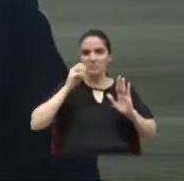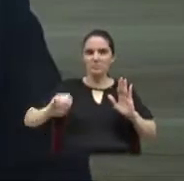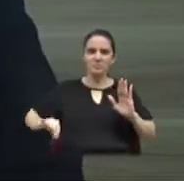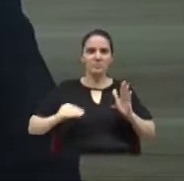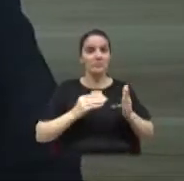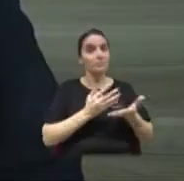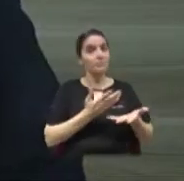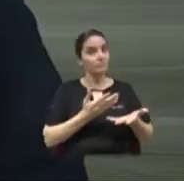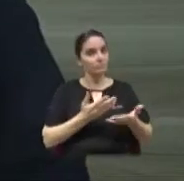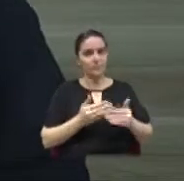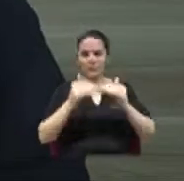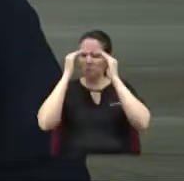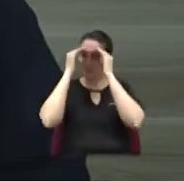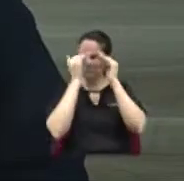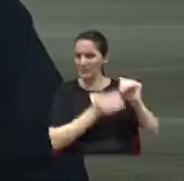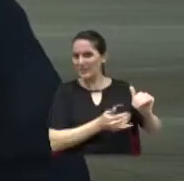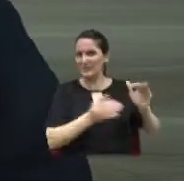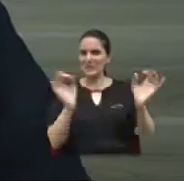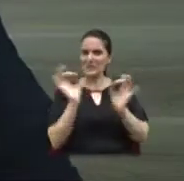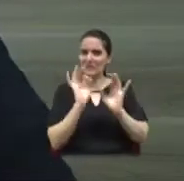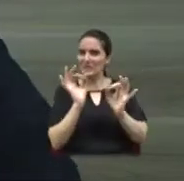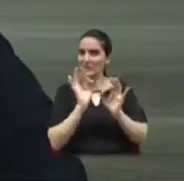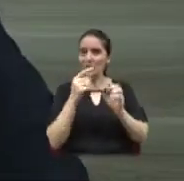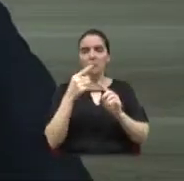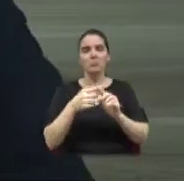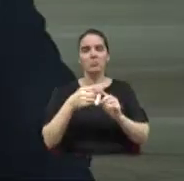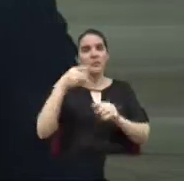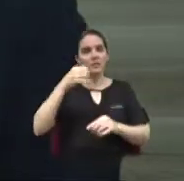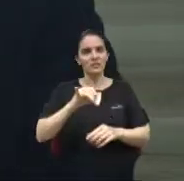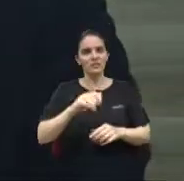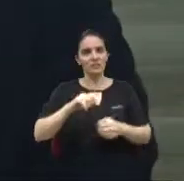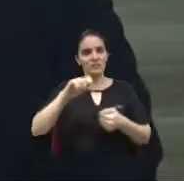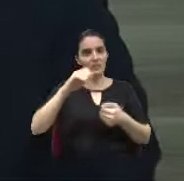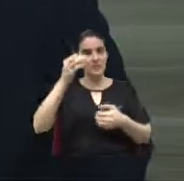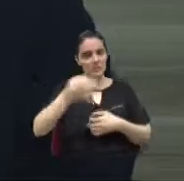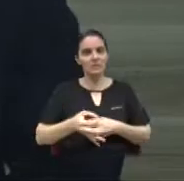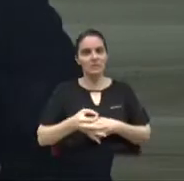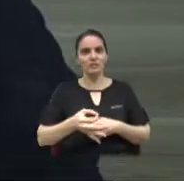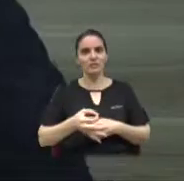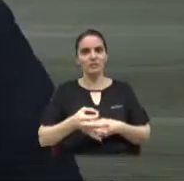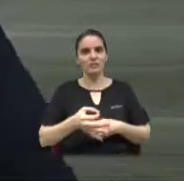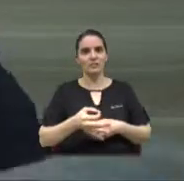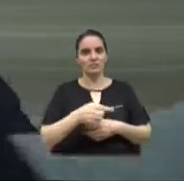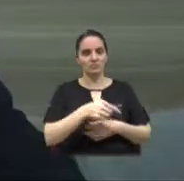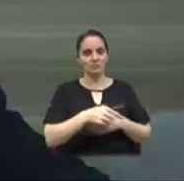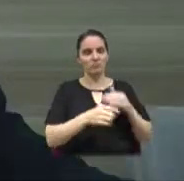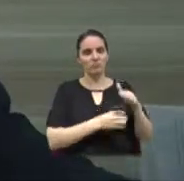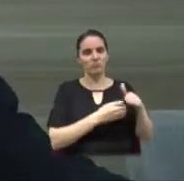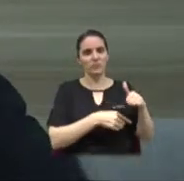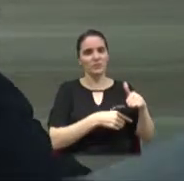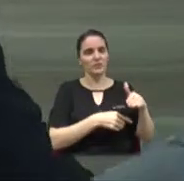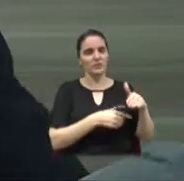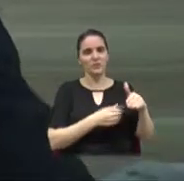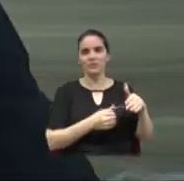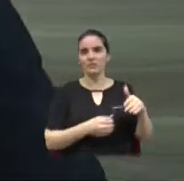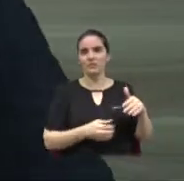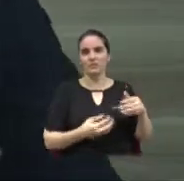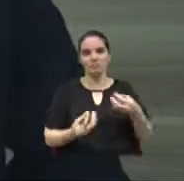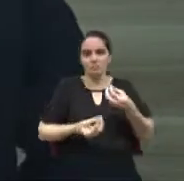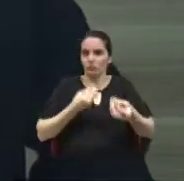não atende os requisitos, tenho certeza, porque se atendesse 100% os requisitos, não haveria uma